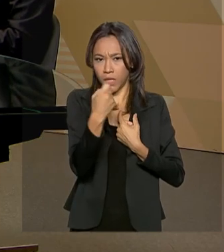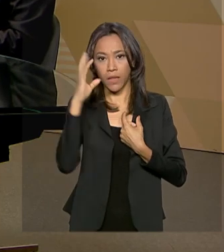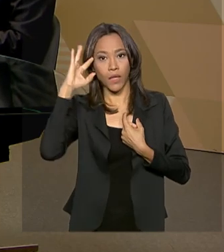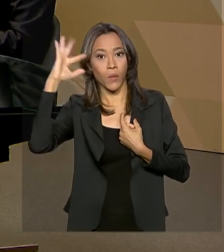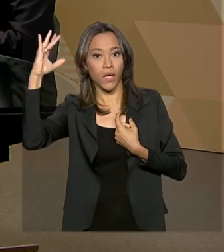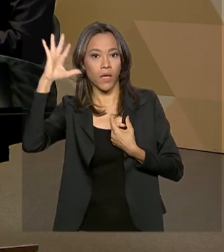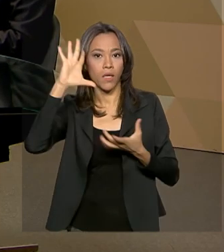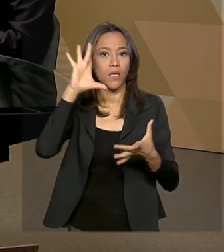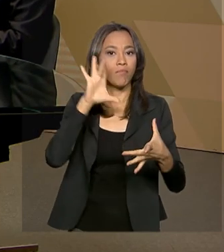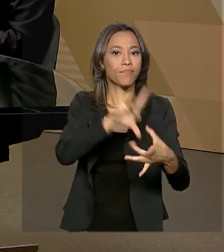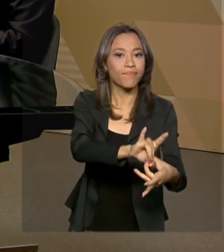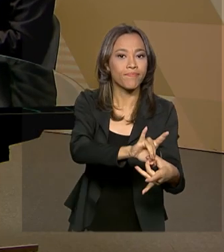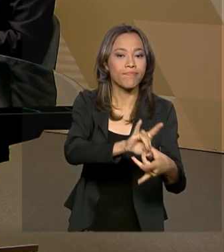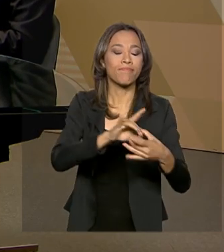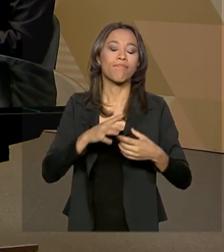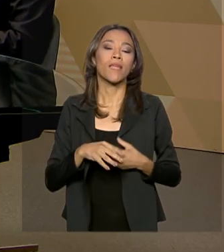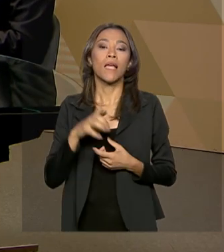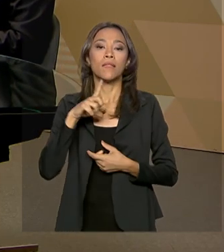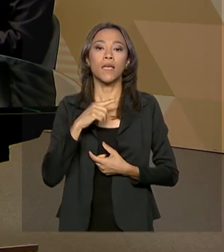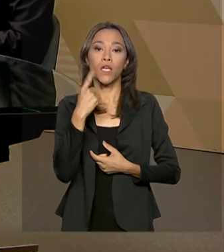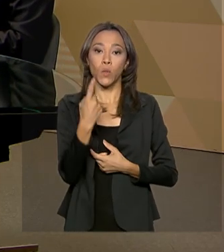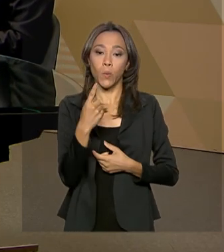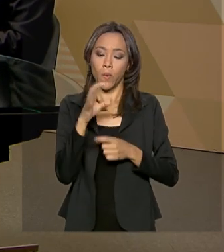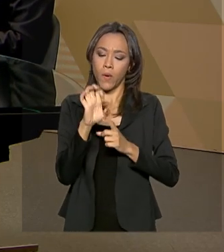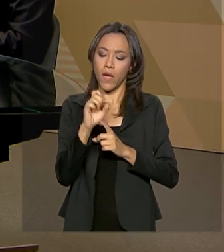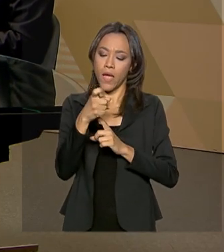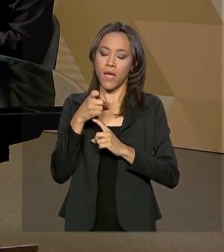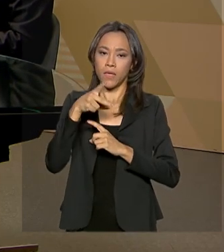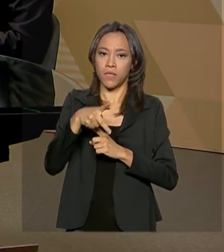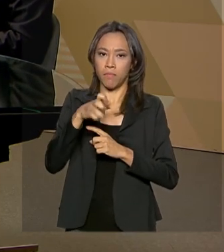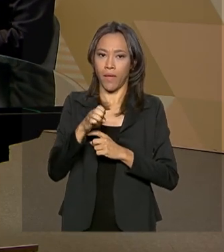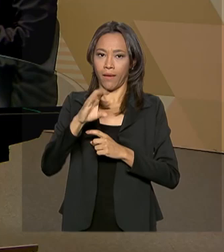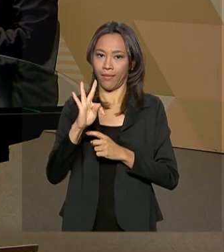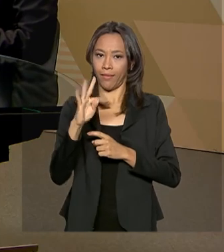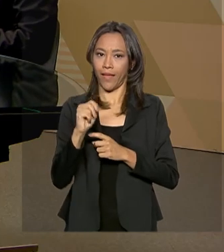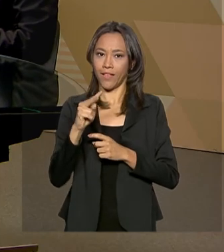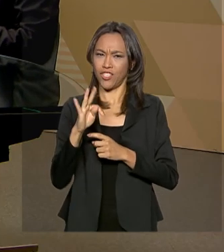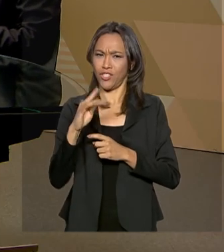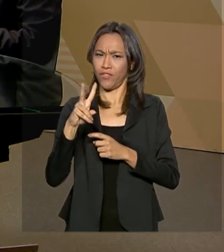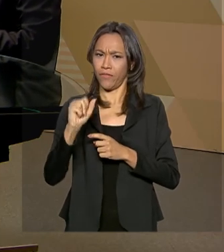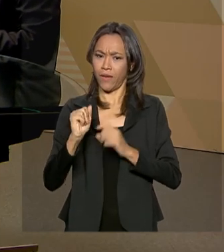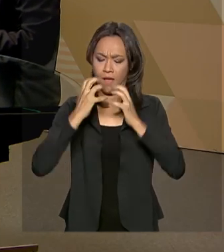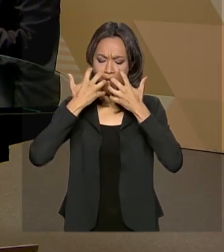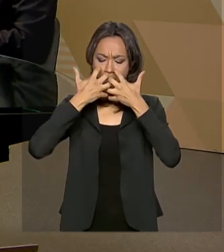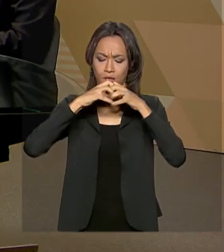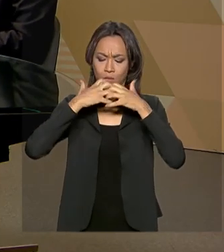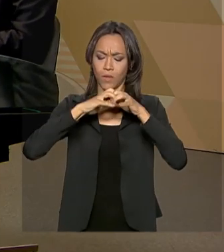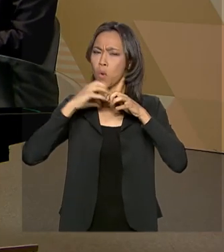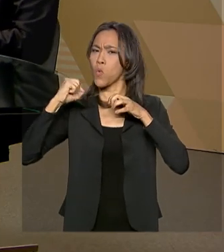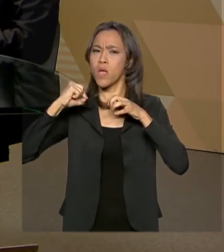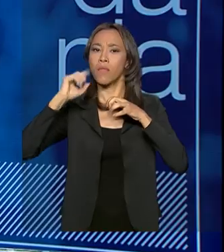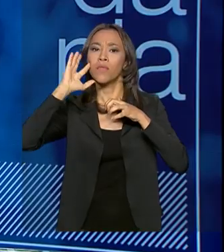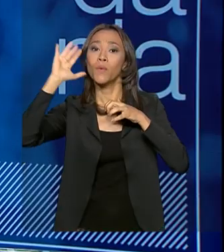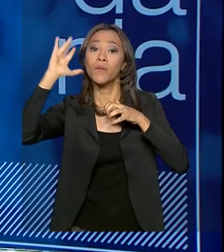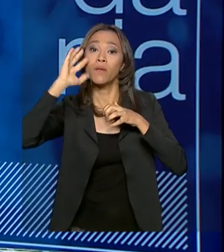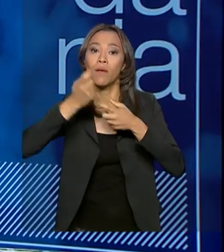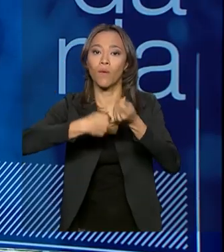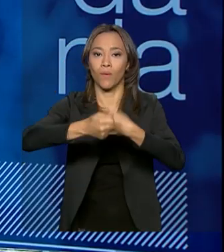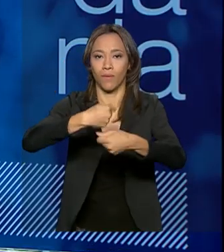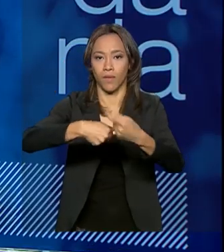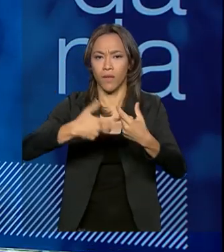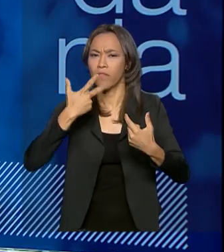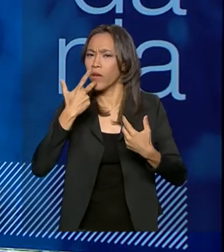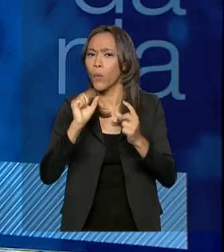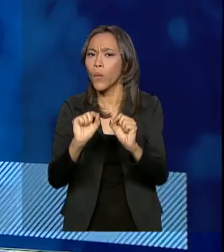prática. Existe uma questão chamada expectativa racional. O que significa isso? É uma teoria econômica que diz o seguinte,